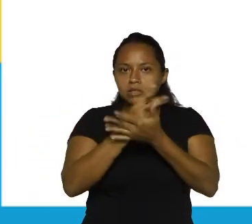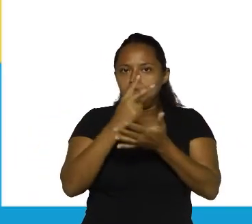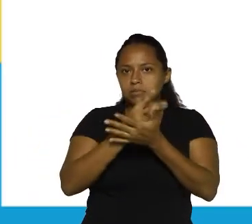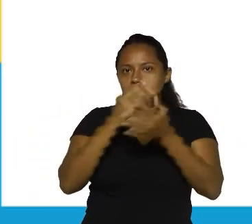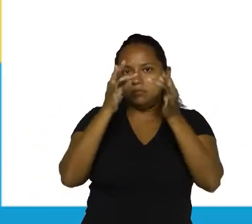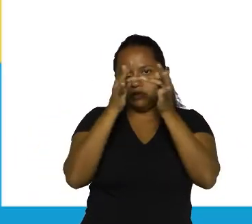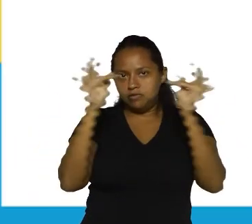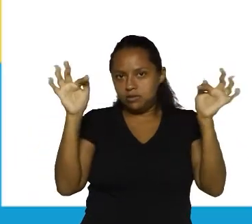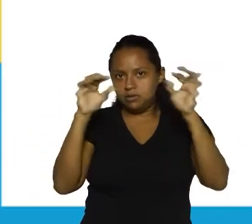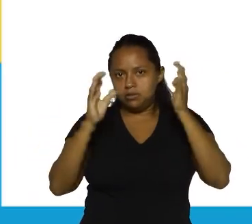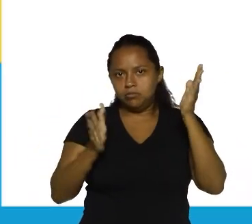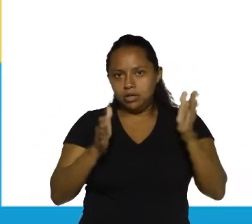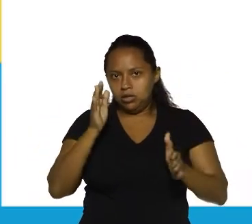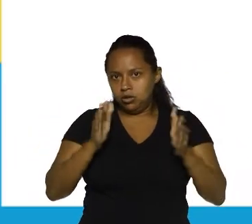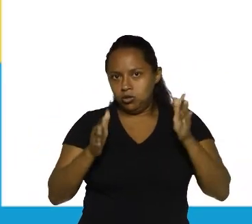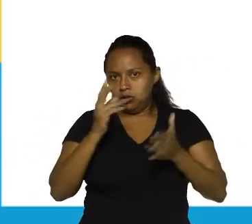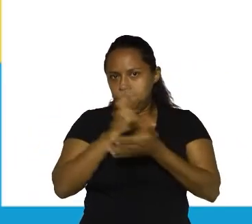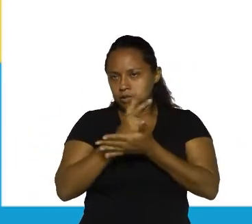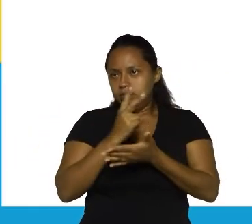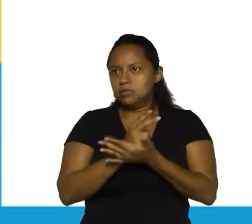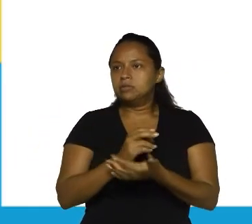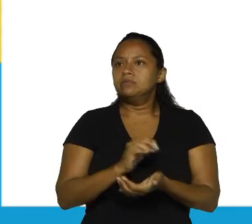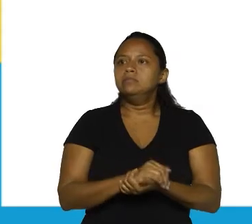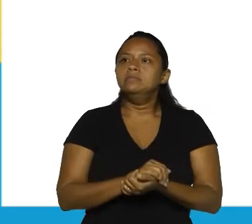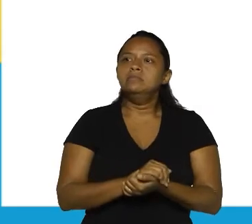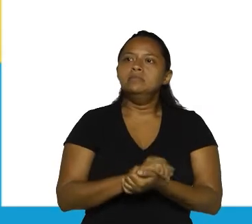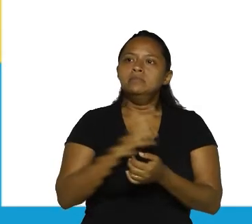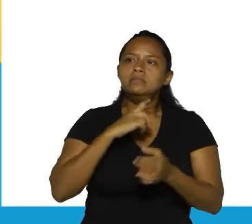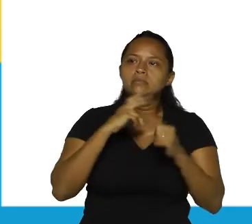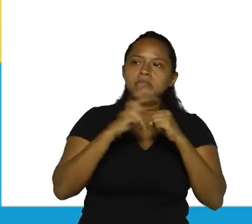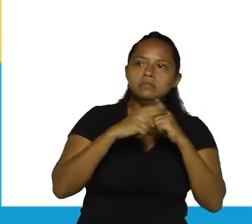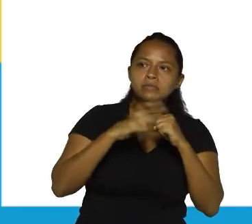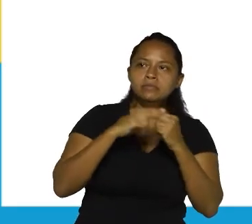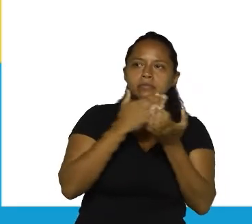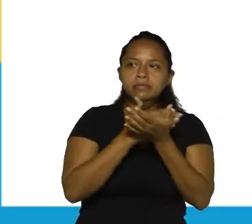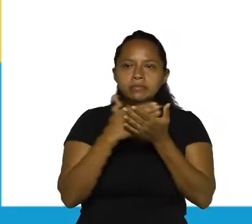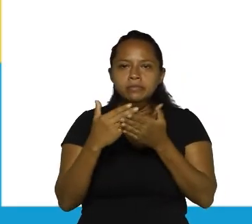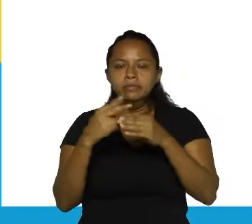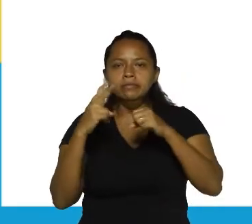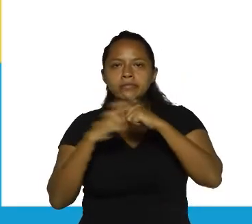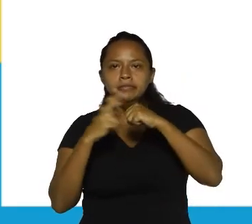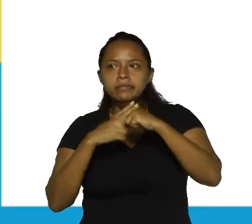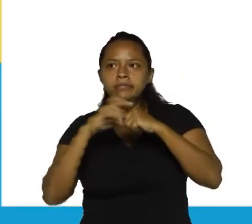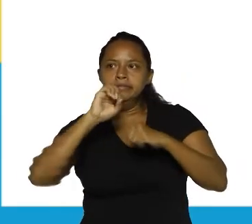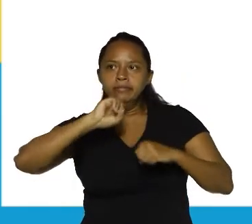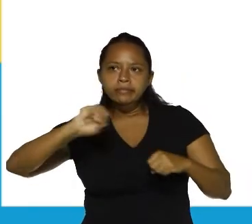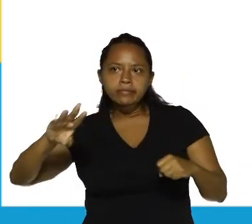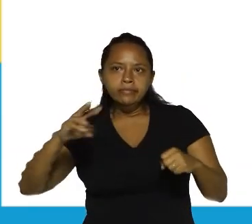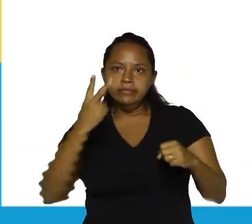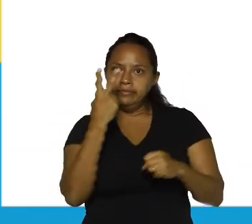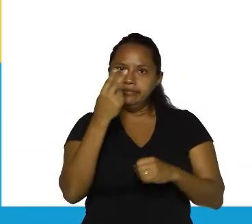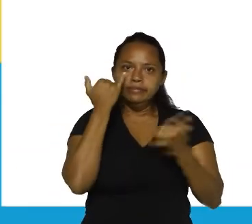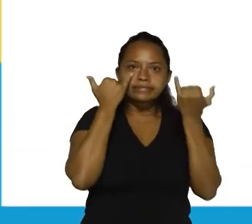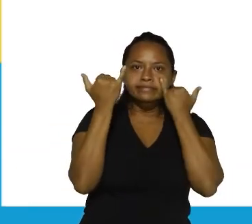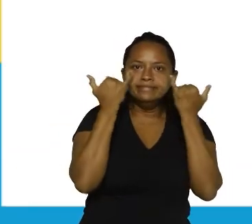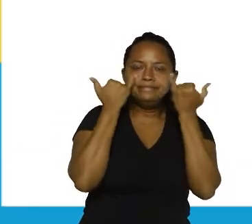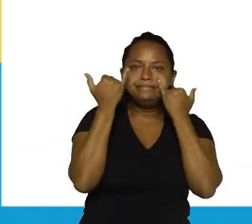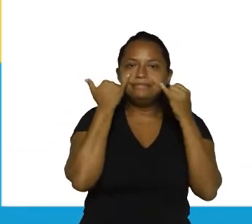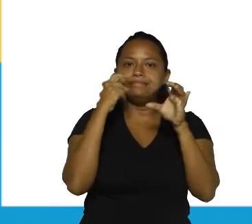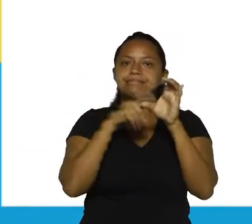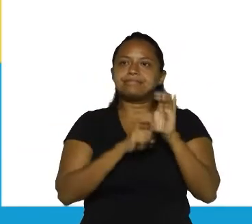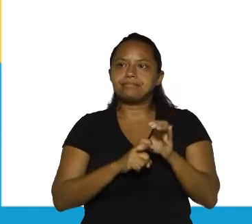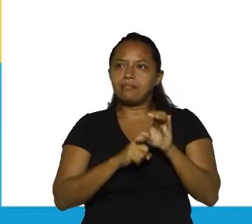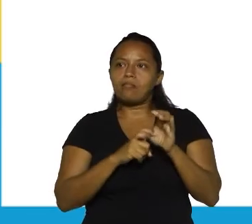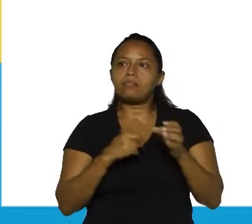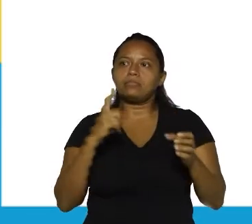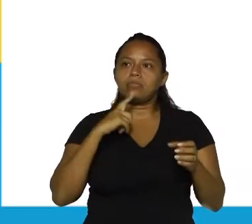período, né? Só há um ponto ali. Então, temos o verbo começar, o verbo sair, duas informações independentes, duas